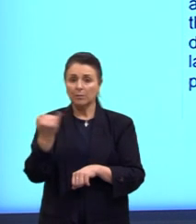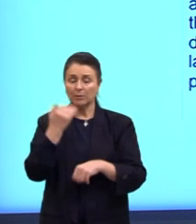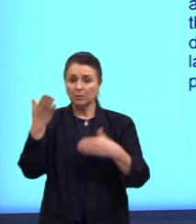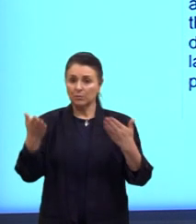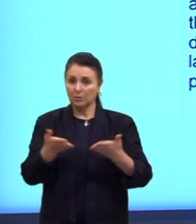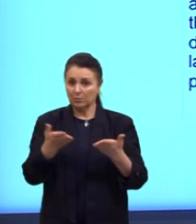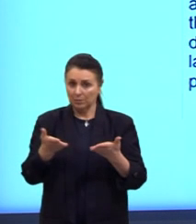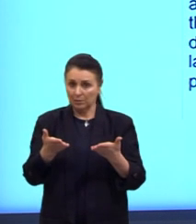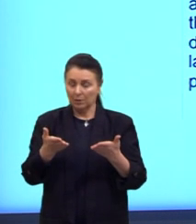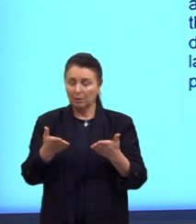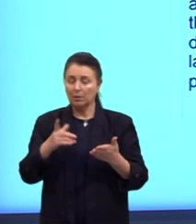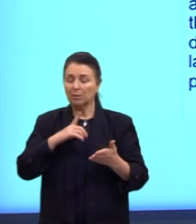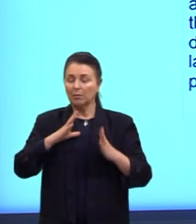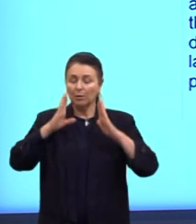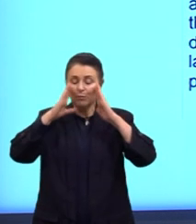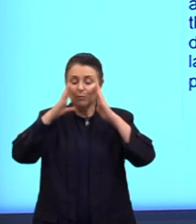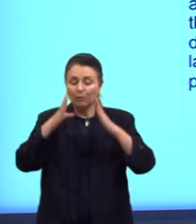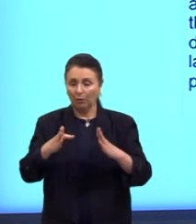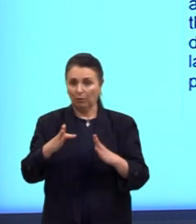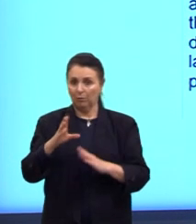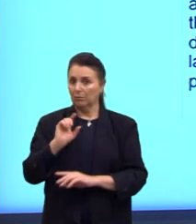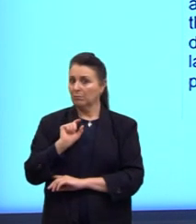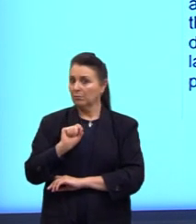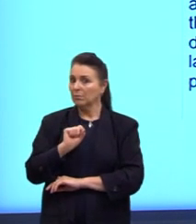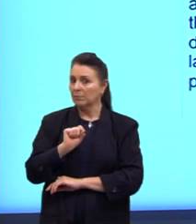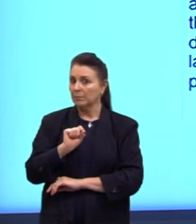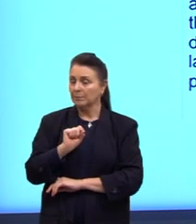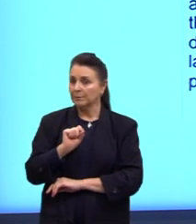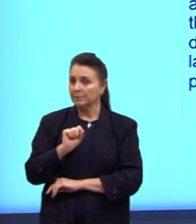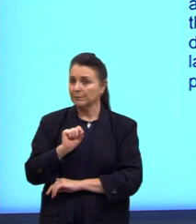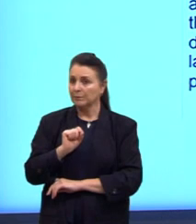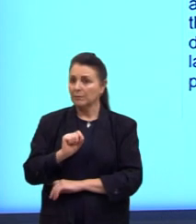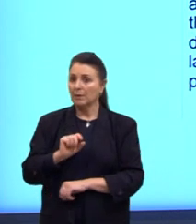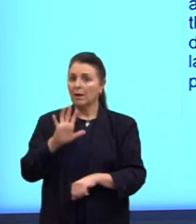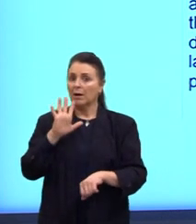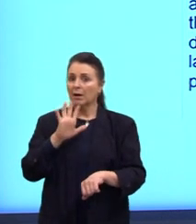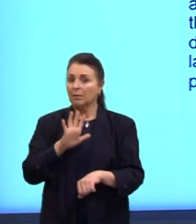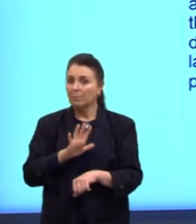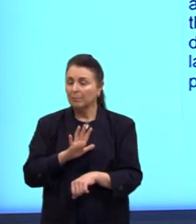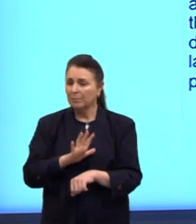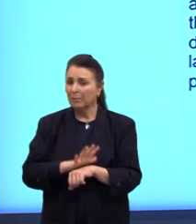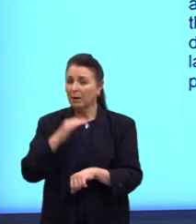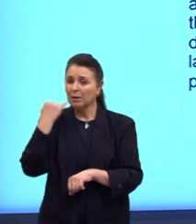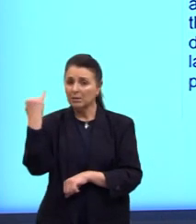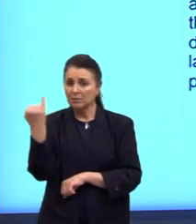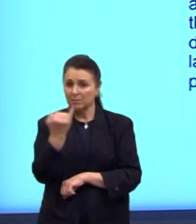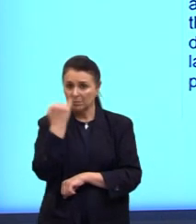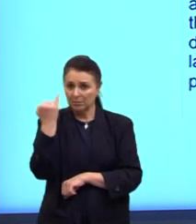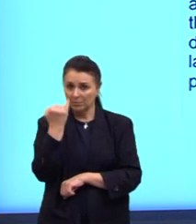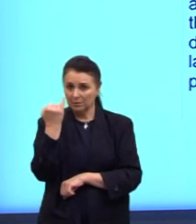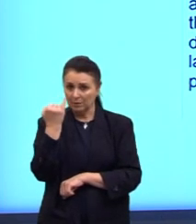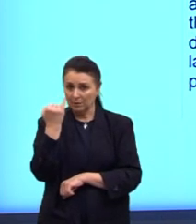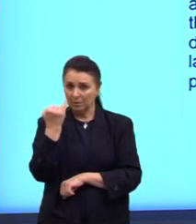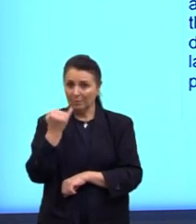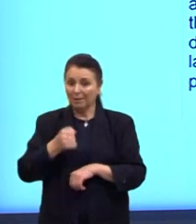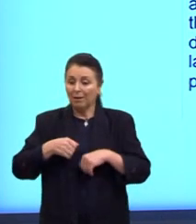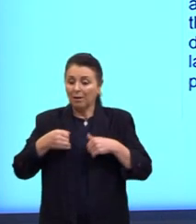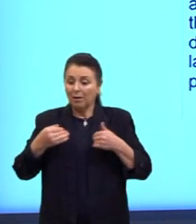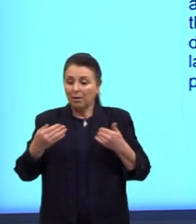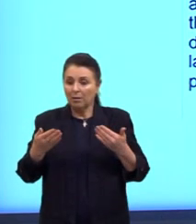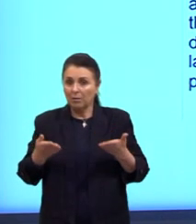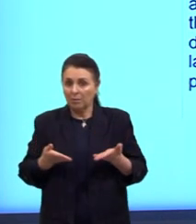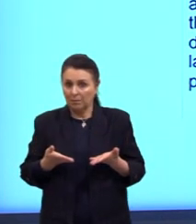enfoca. Enfoca o quê? Ó, a mais promissora para este momento.